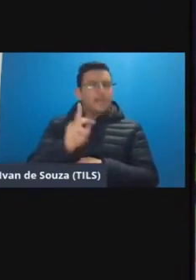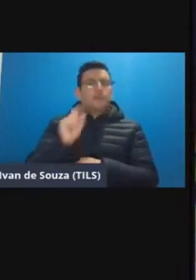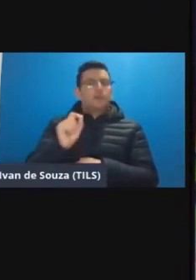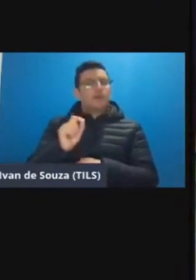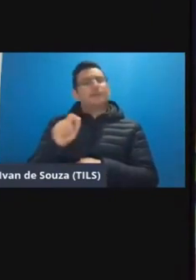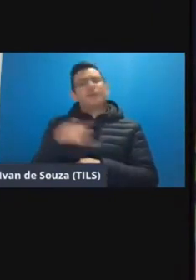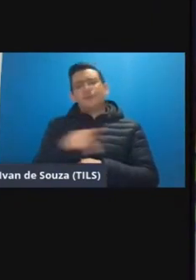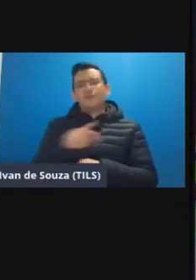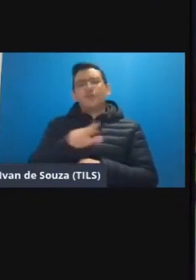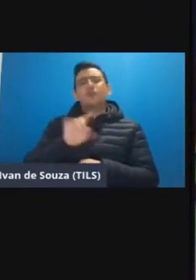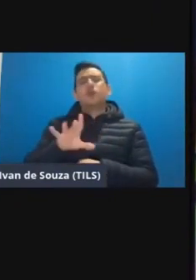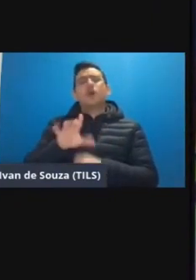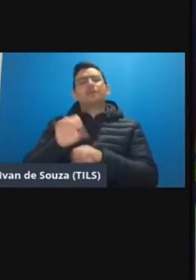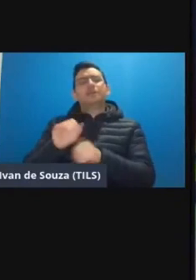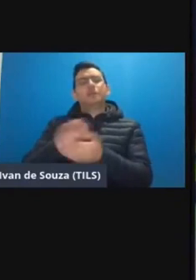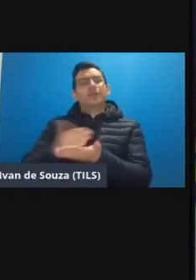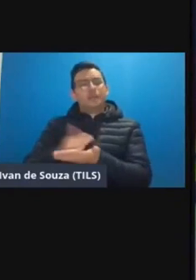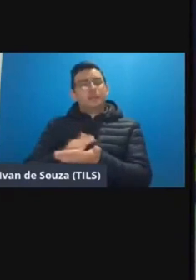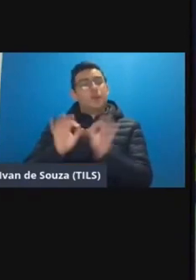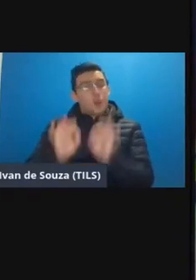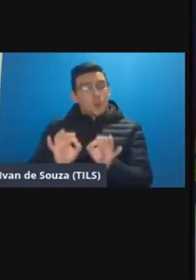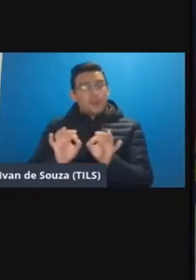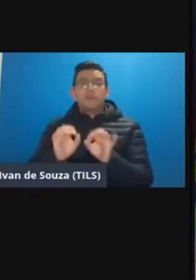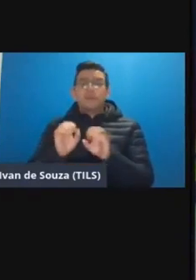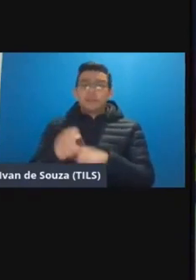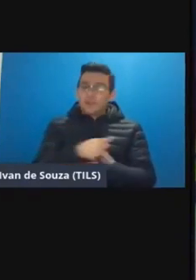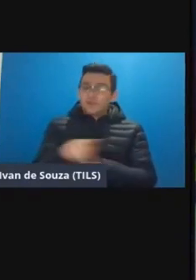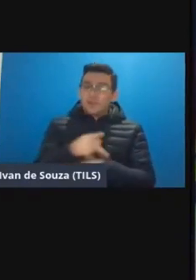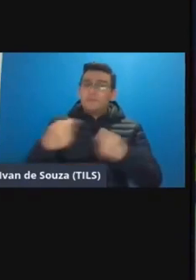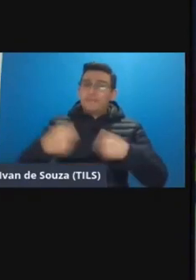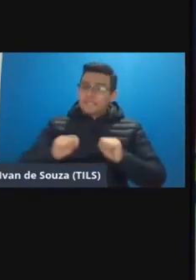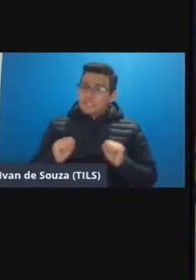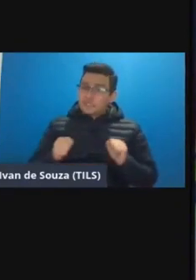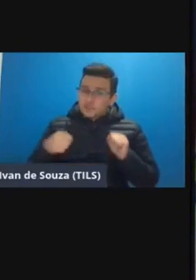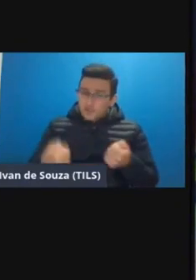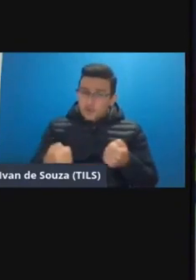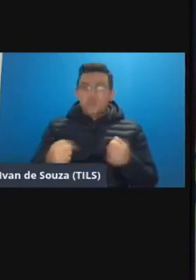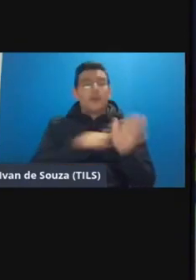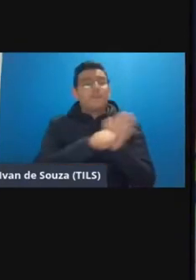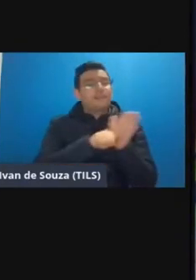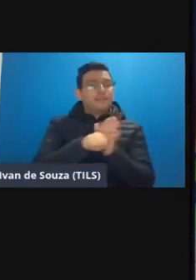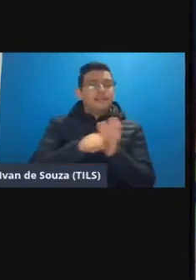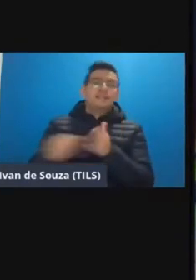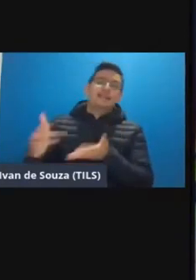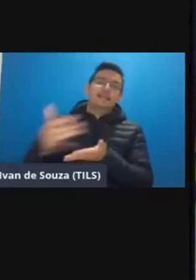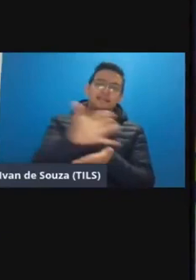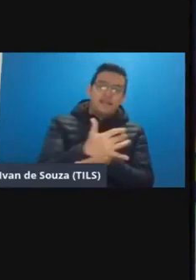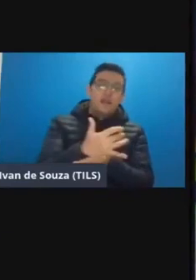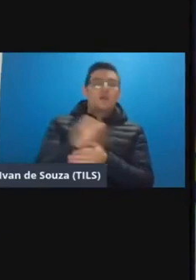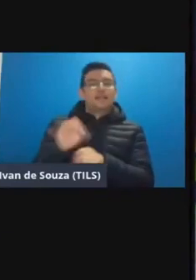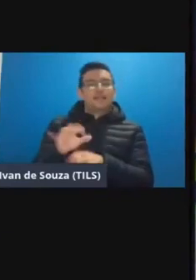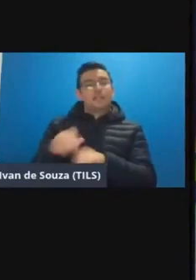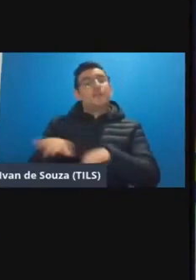docente não só para ministrar ensino híbrido para ser docente gente a gente precisa ter muita dedicação tanto a pesquisa extensão ao ensino e as